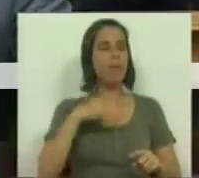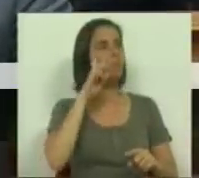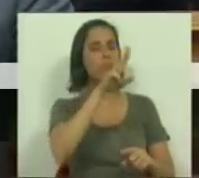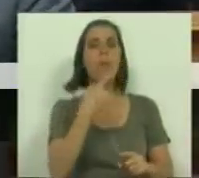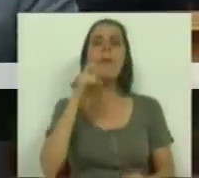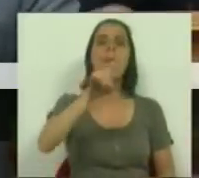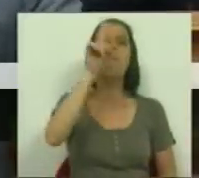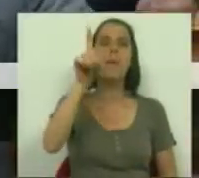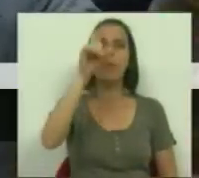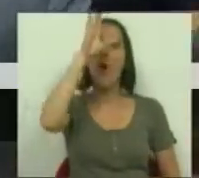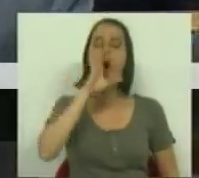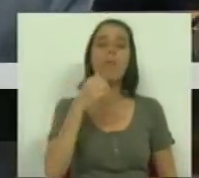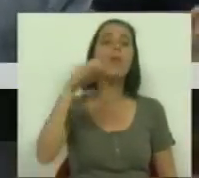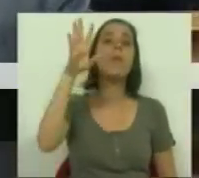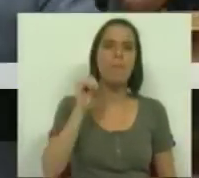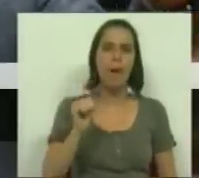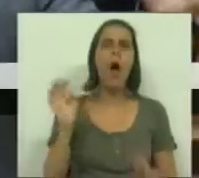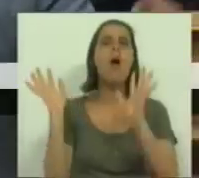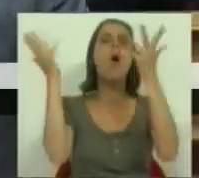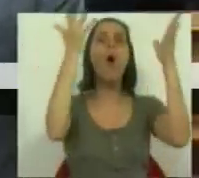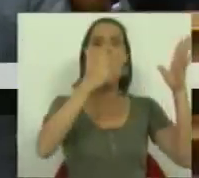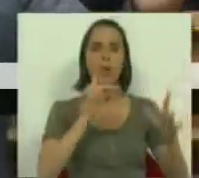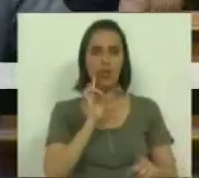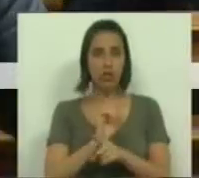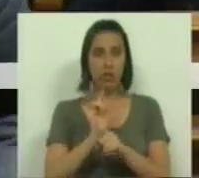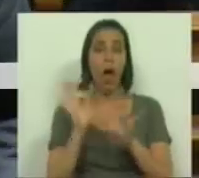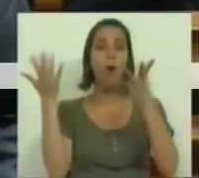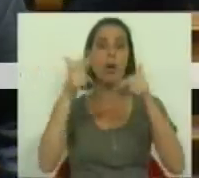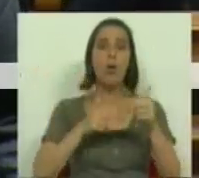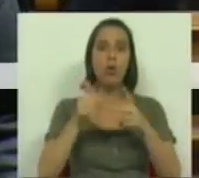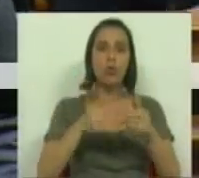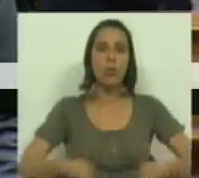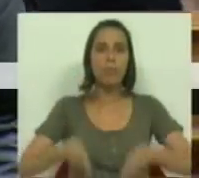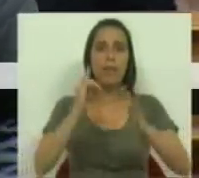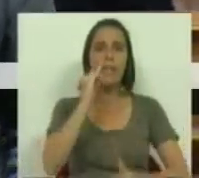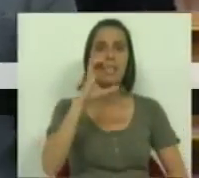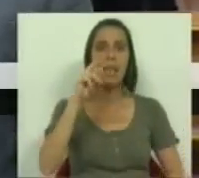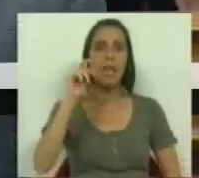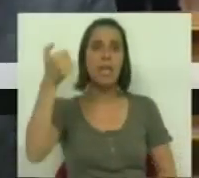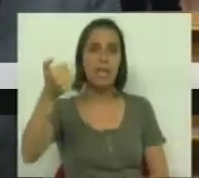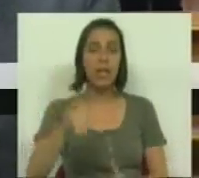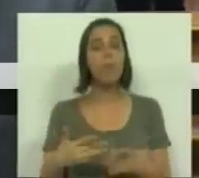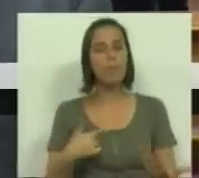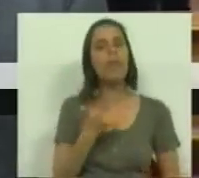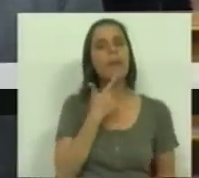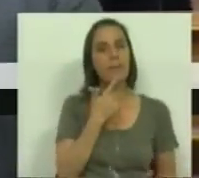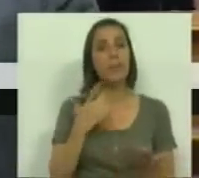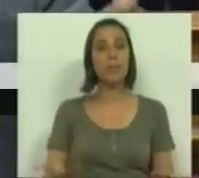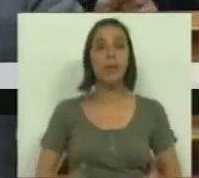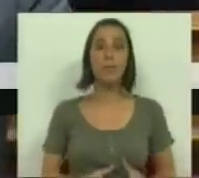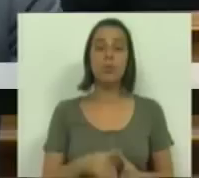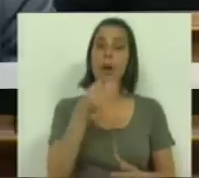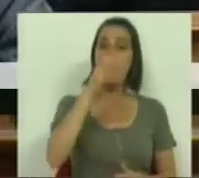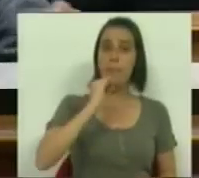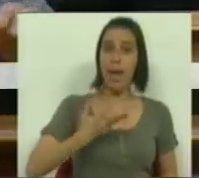que perguntam ao Governo PS onde estava a construção do IC35. E por isso percebemos que